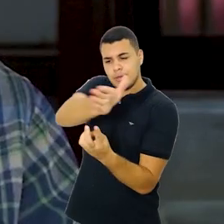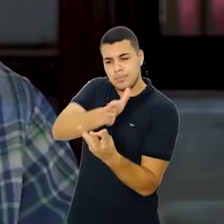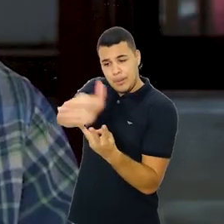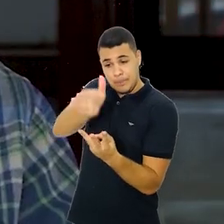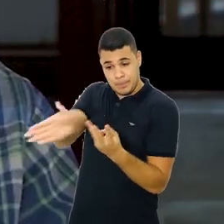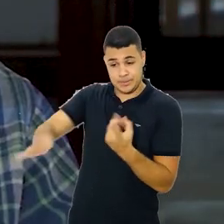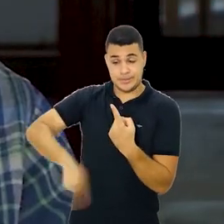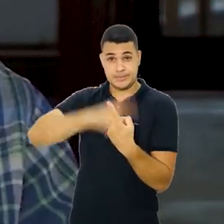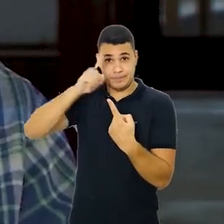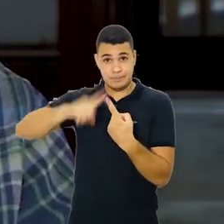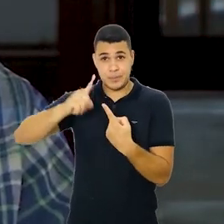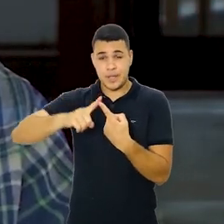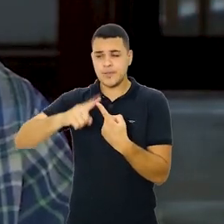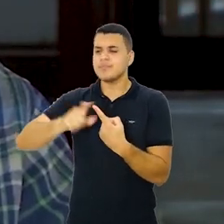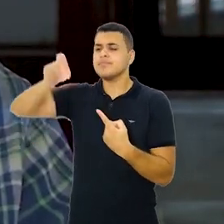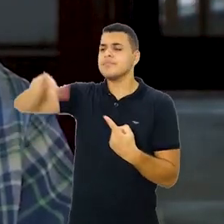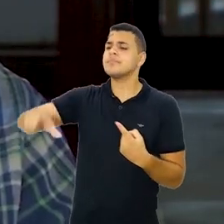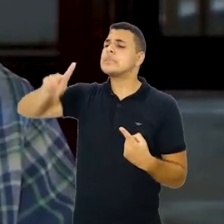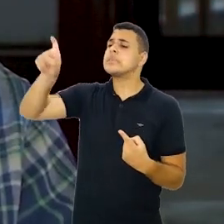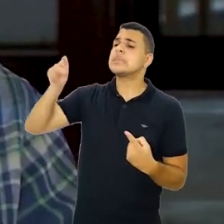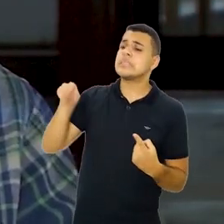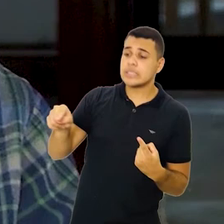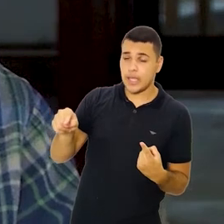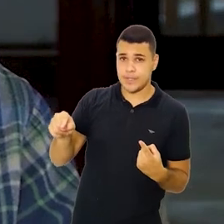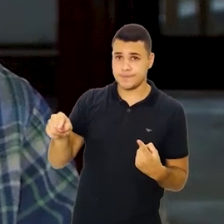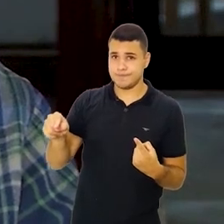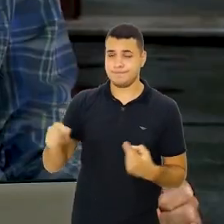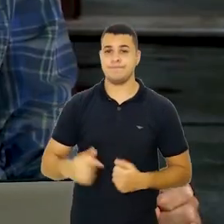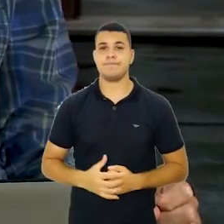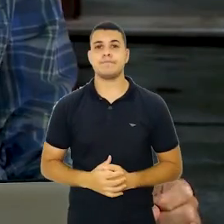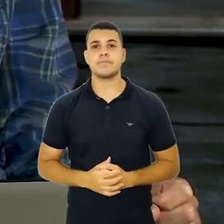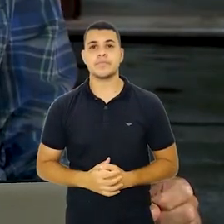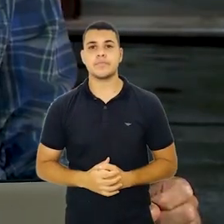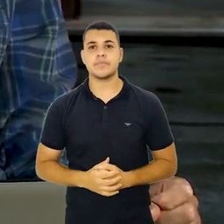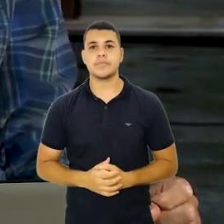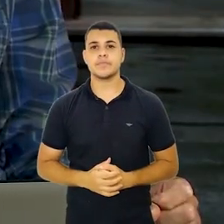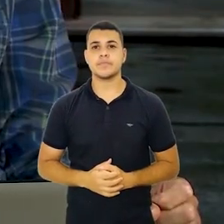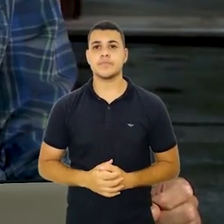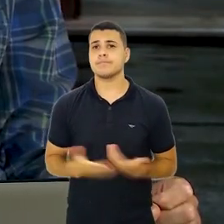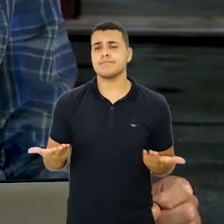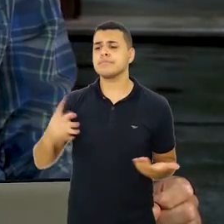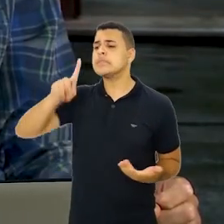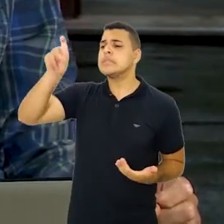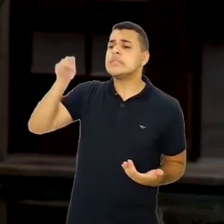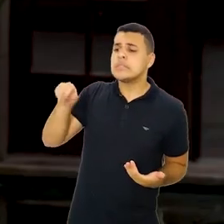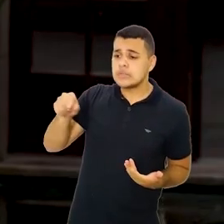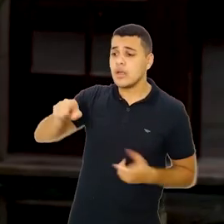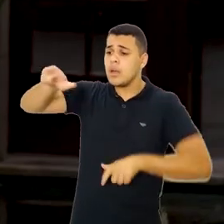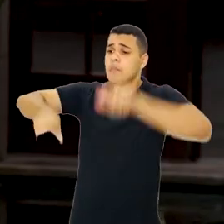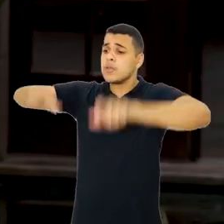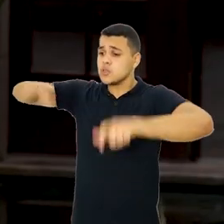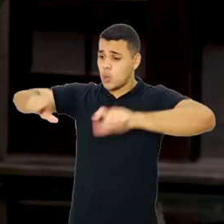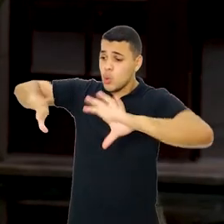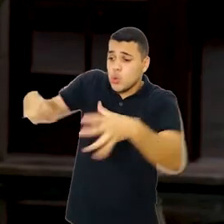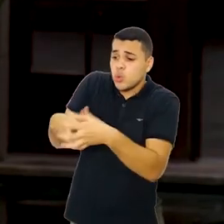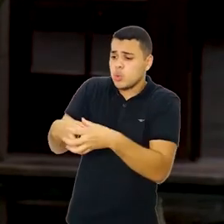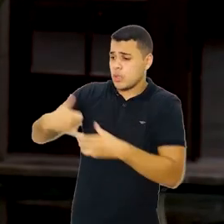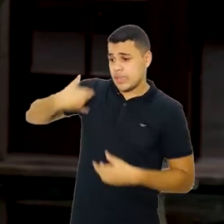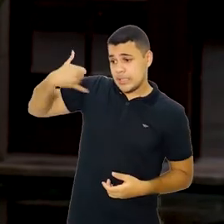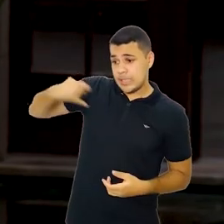epidemiologia, nós trabalhamos com três dimensões. A primeira delas, a gente pergunta quem,